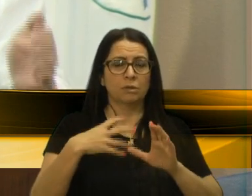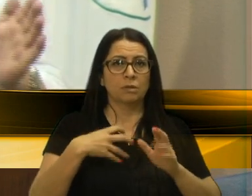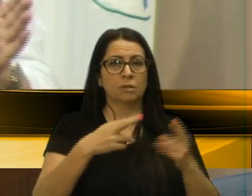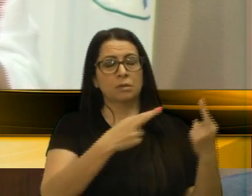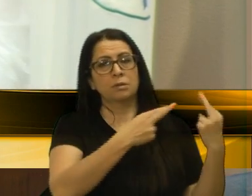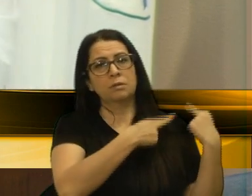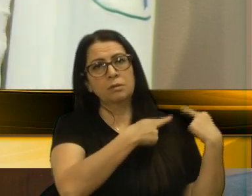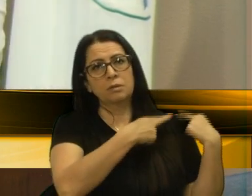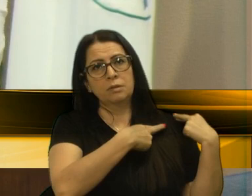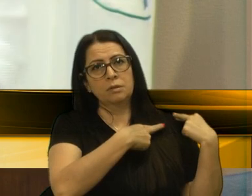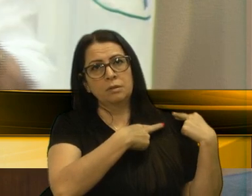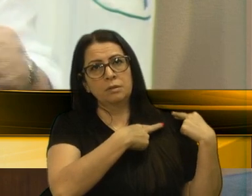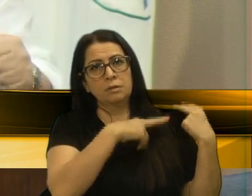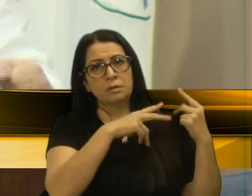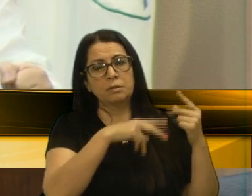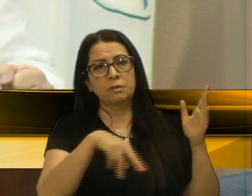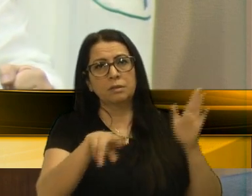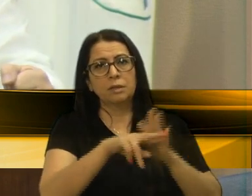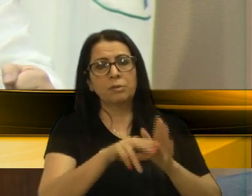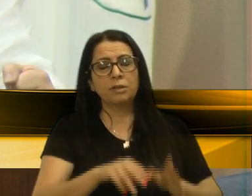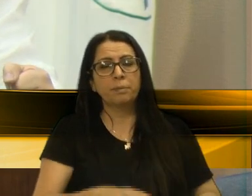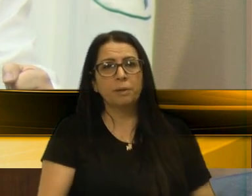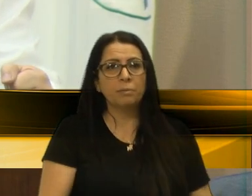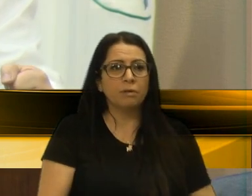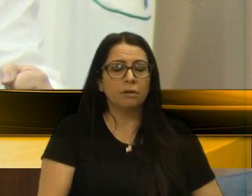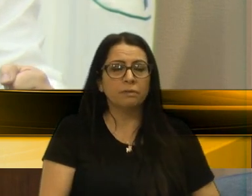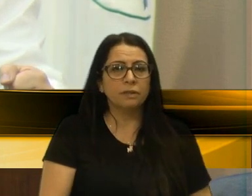responsável, recolocou em 30.